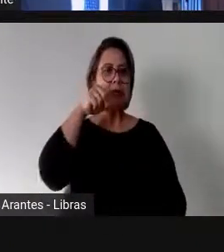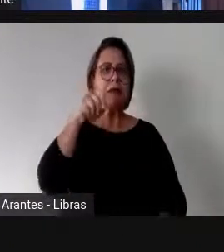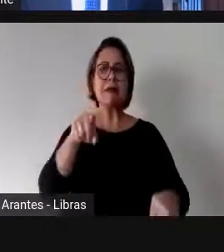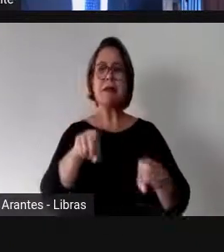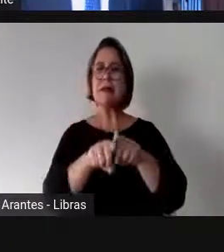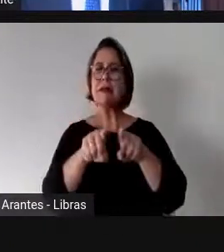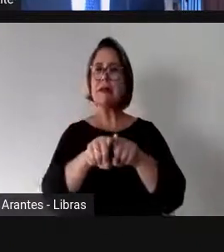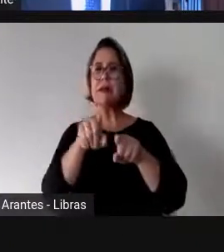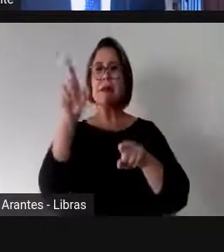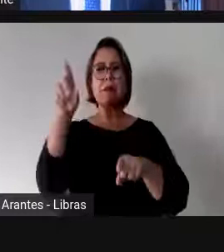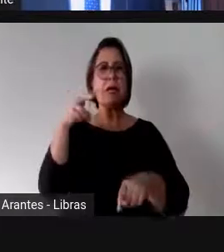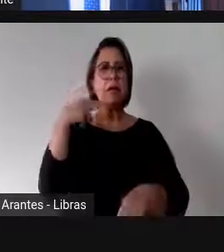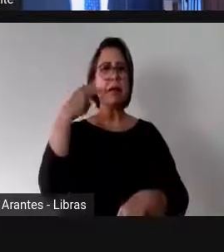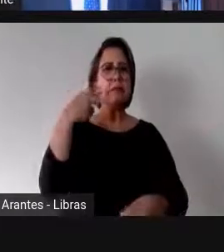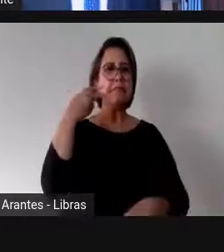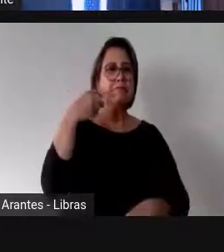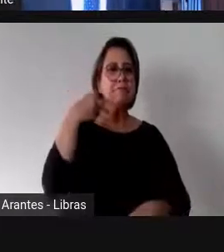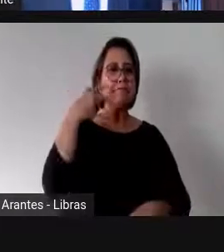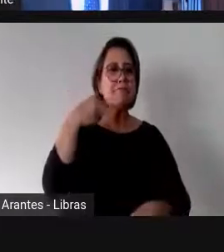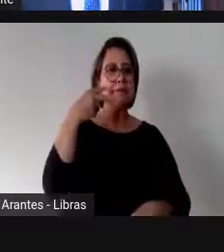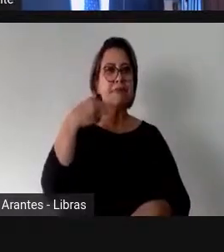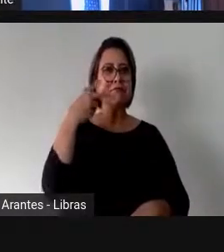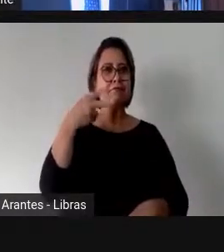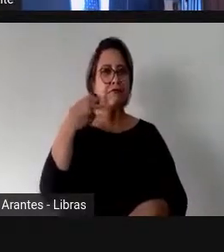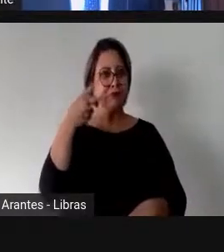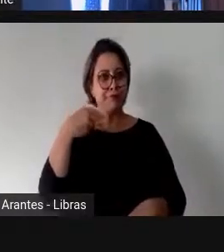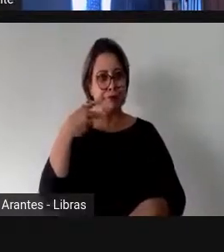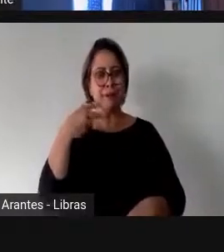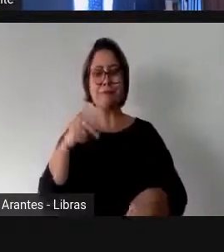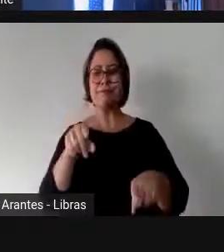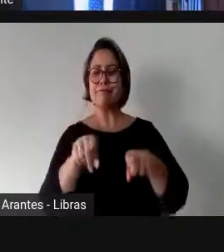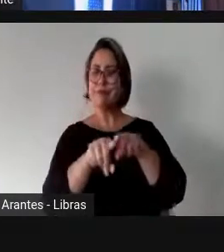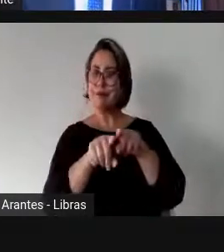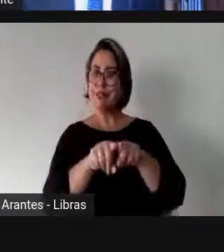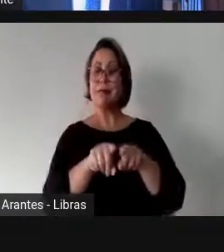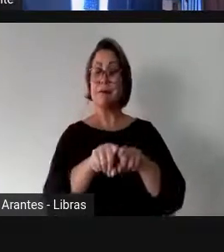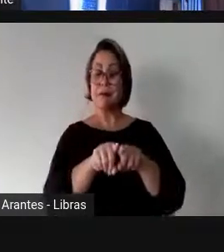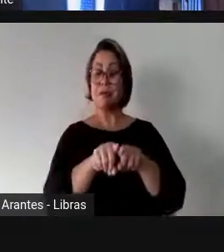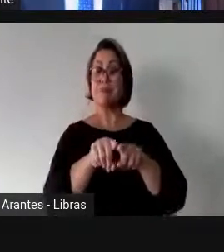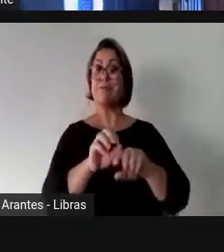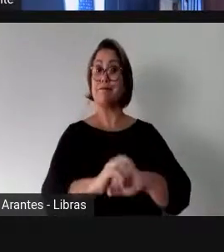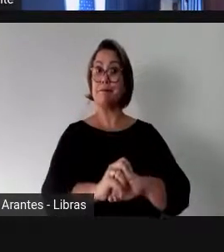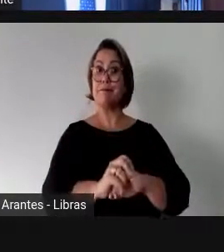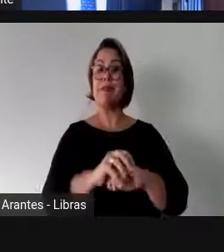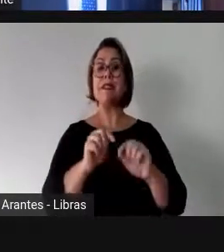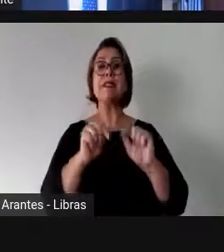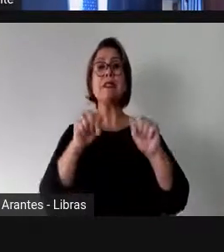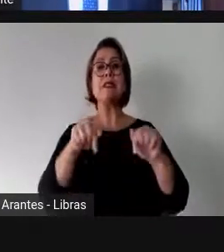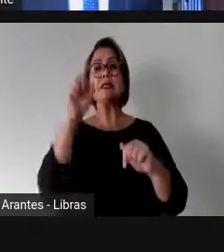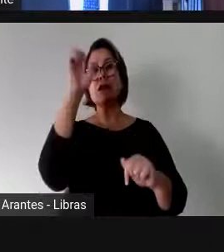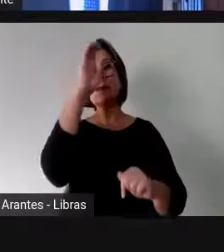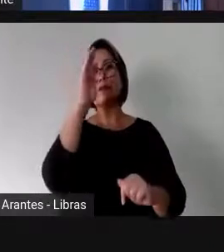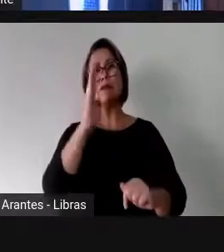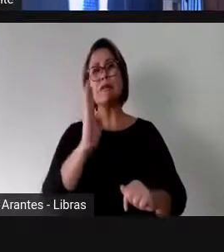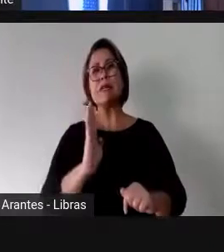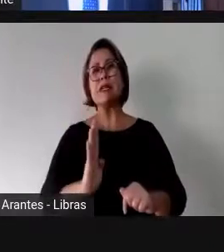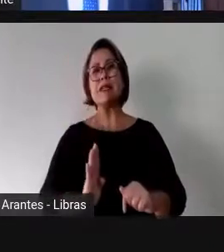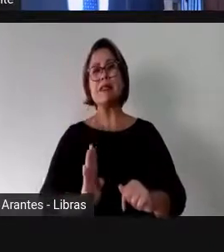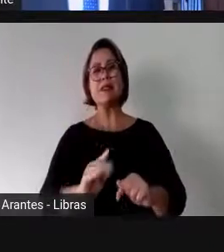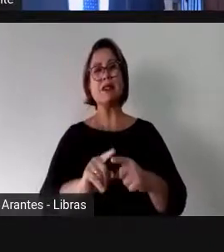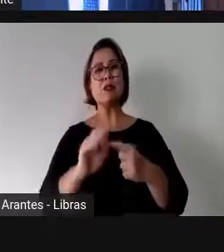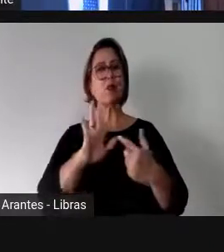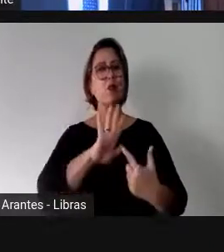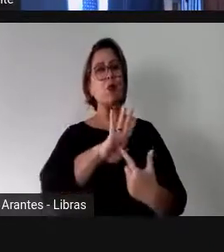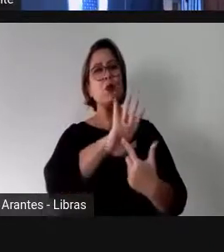Legislativas e nas Câmaras de Vereadores. Isso faz com que o Brasil tenha, no cenário